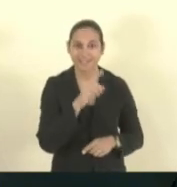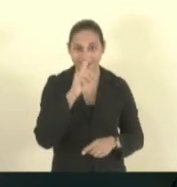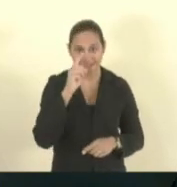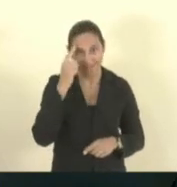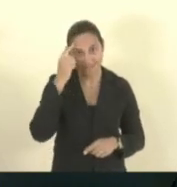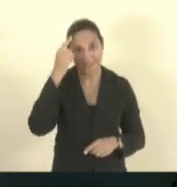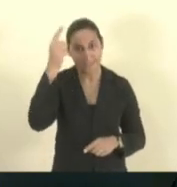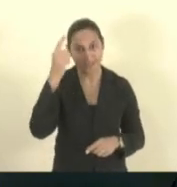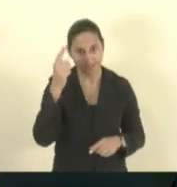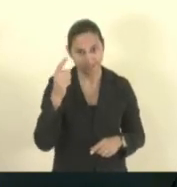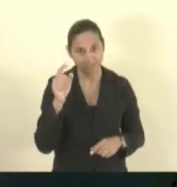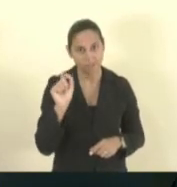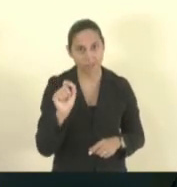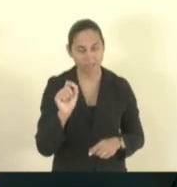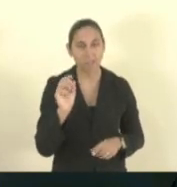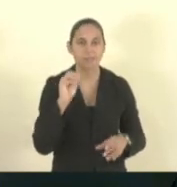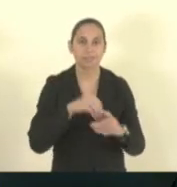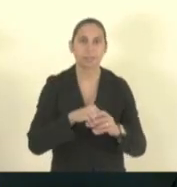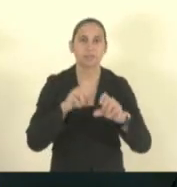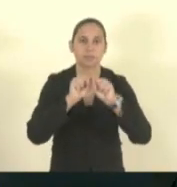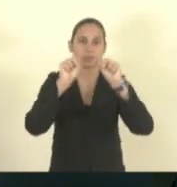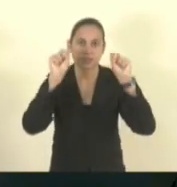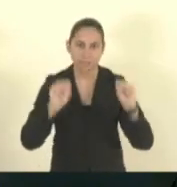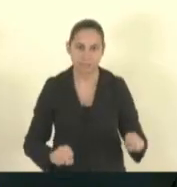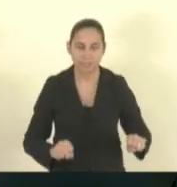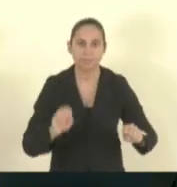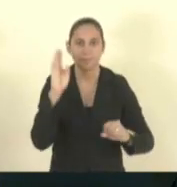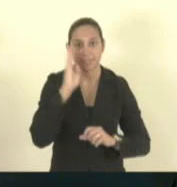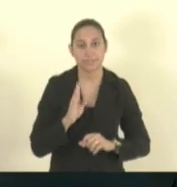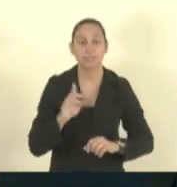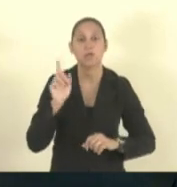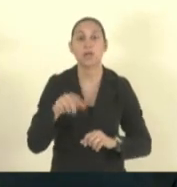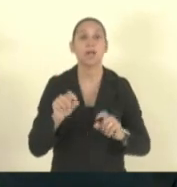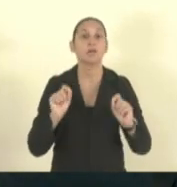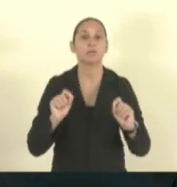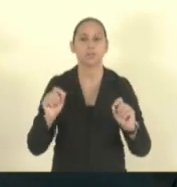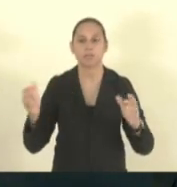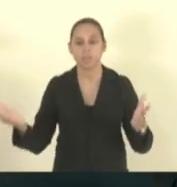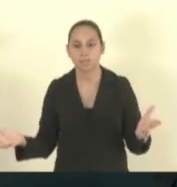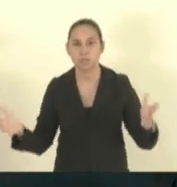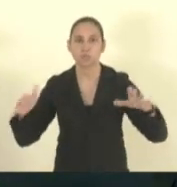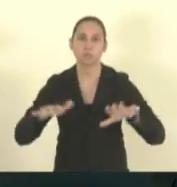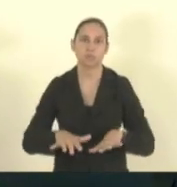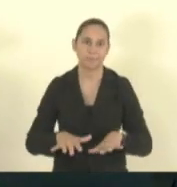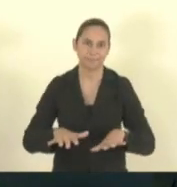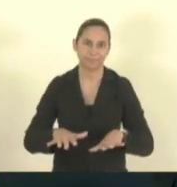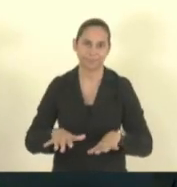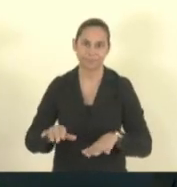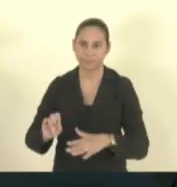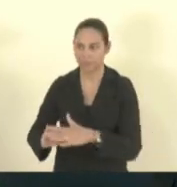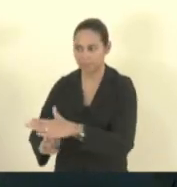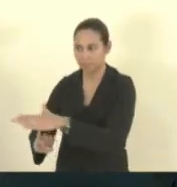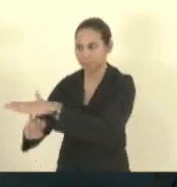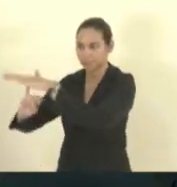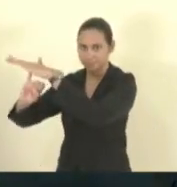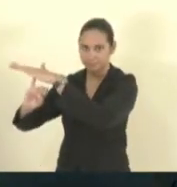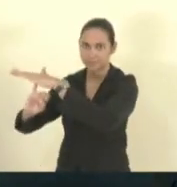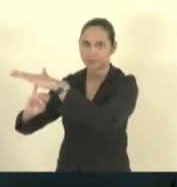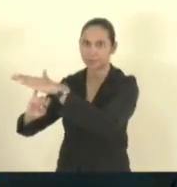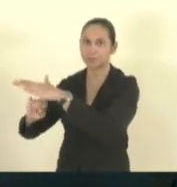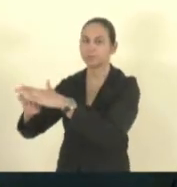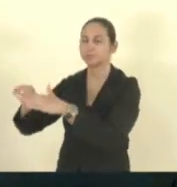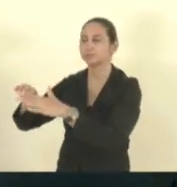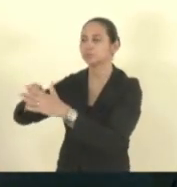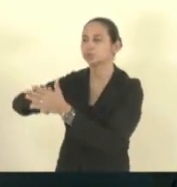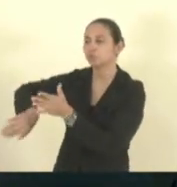utilizada pelo sistema brasileiro que é incluir tirar das instituições que elas sejam de apoio não que